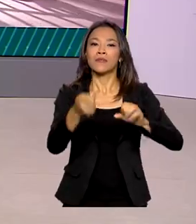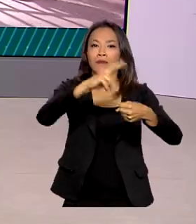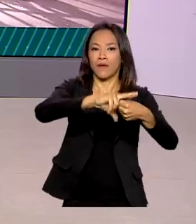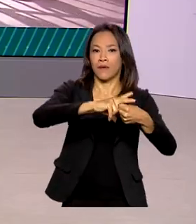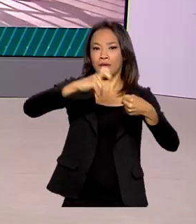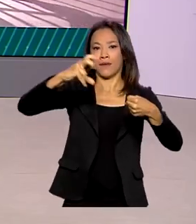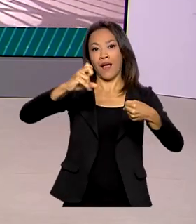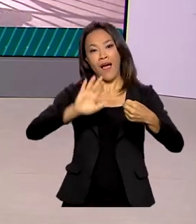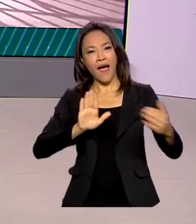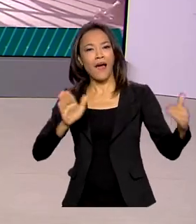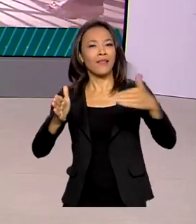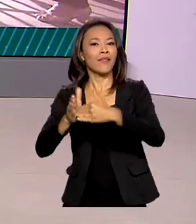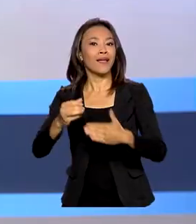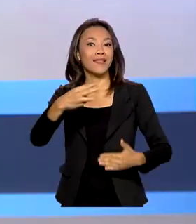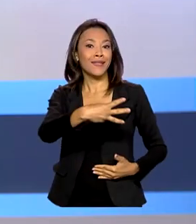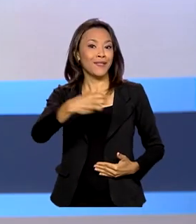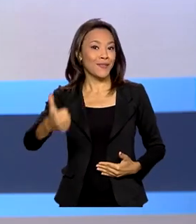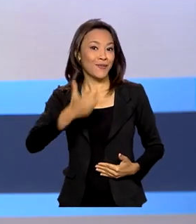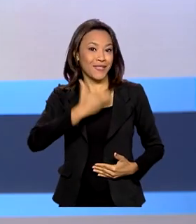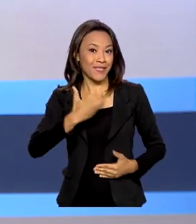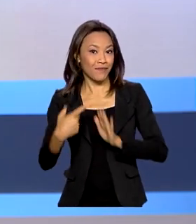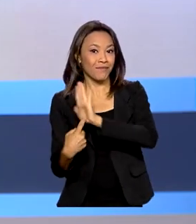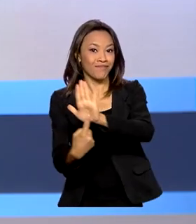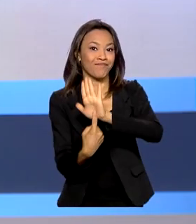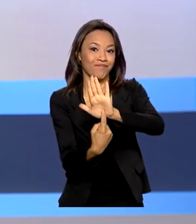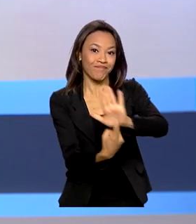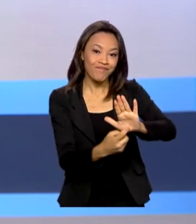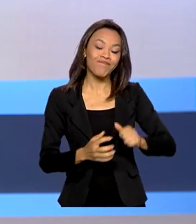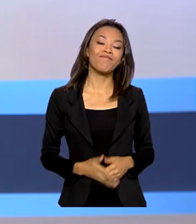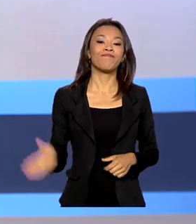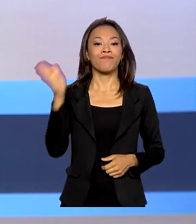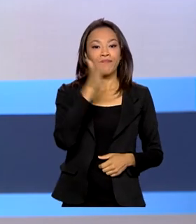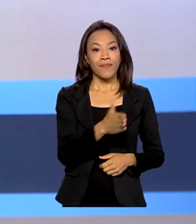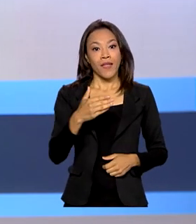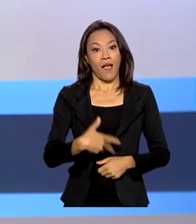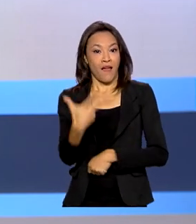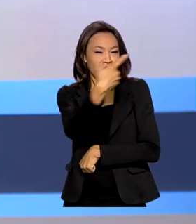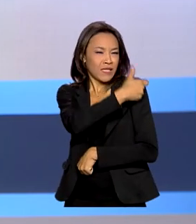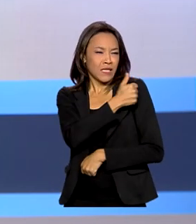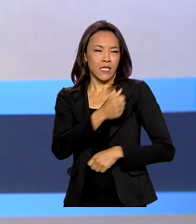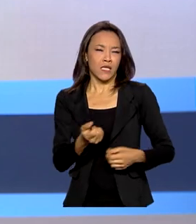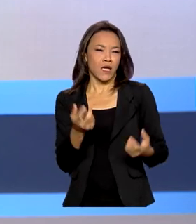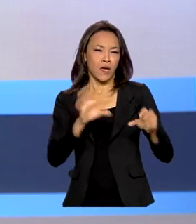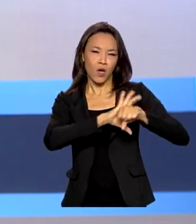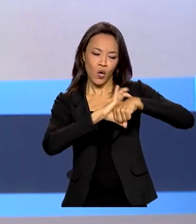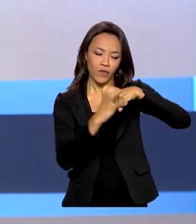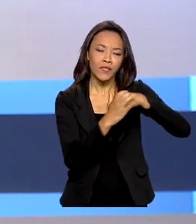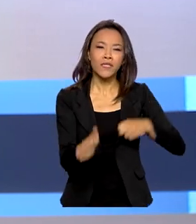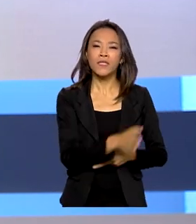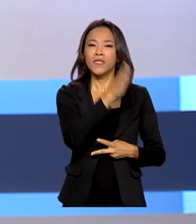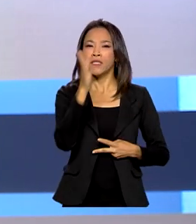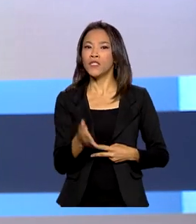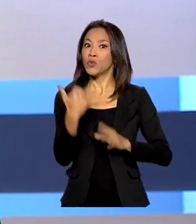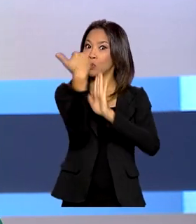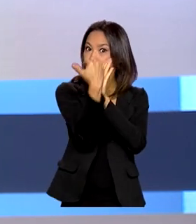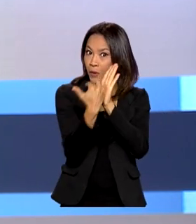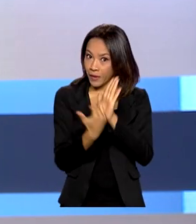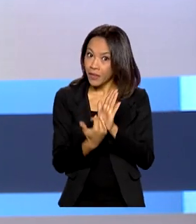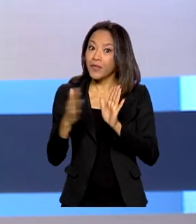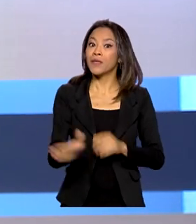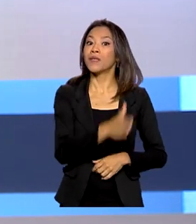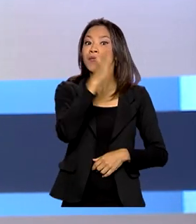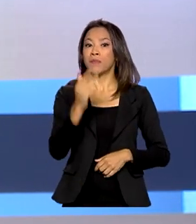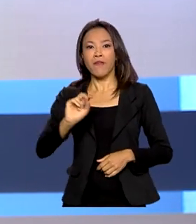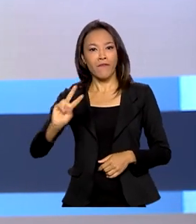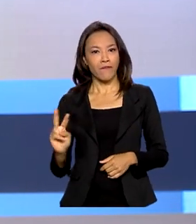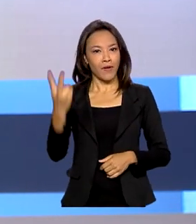até 31 de dezembro. A vacinação contra a Covid-19, os programas voltados à saúde primária e a valorização